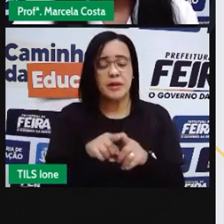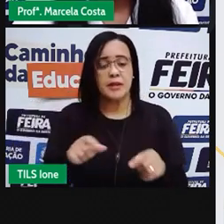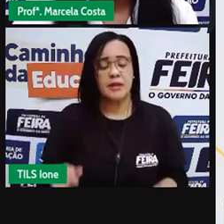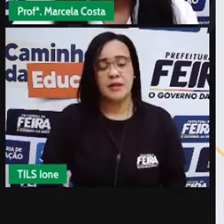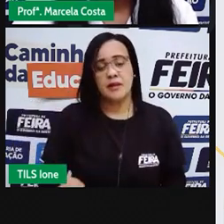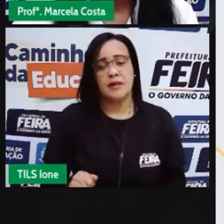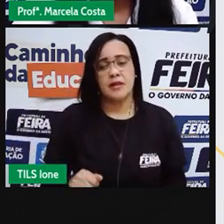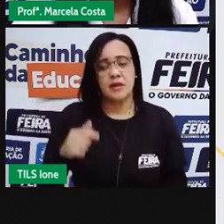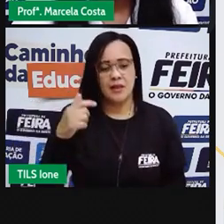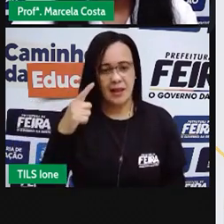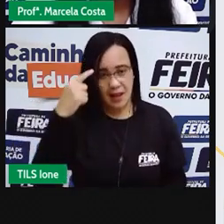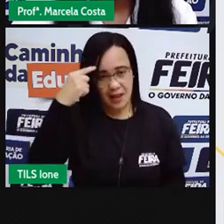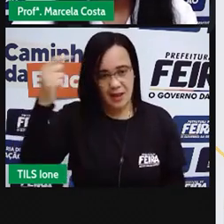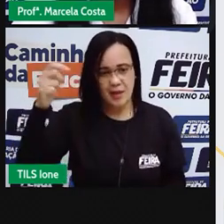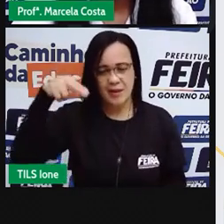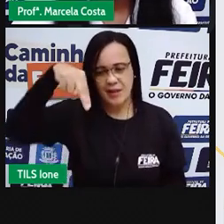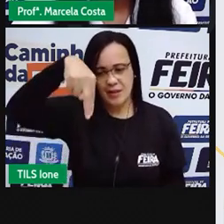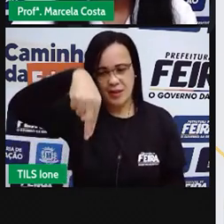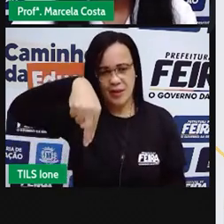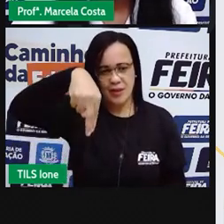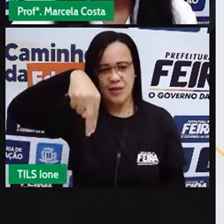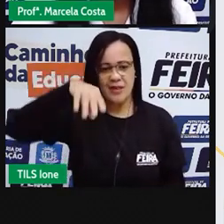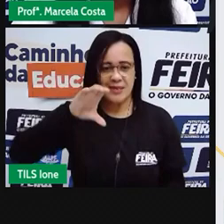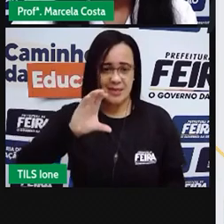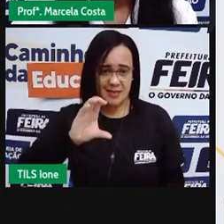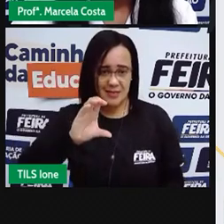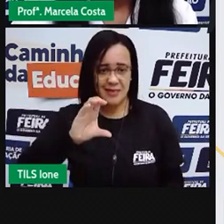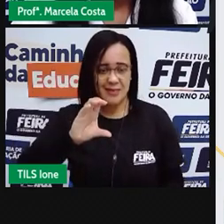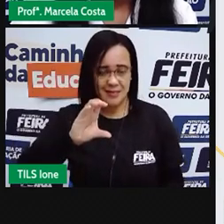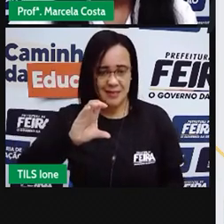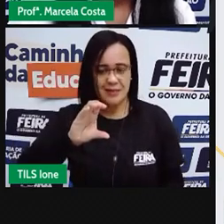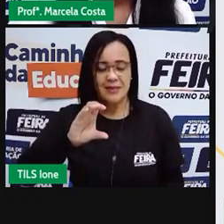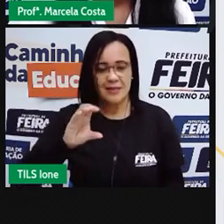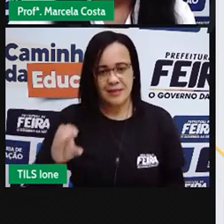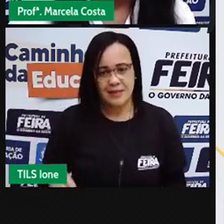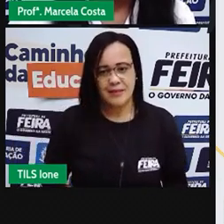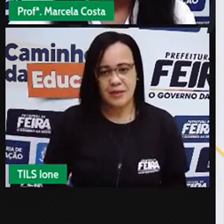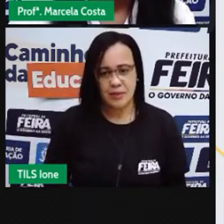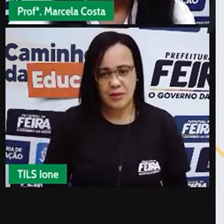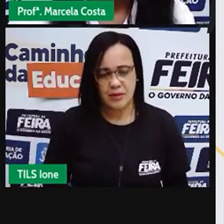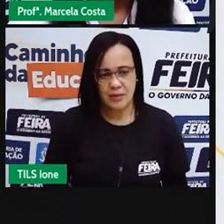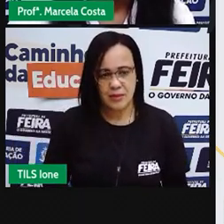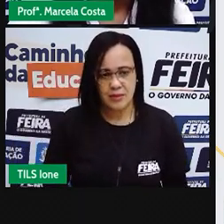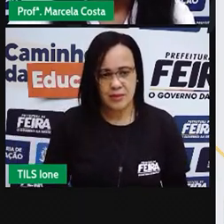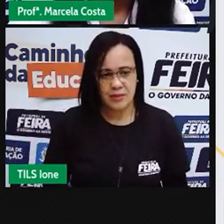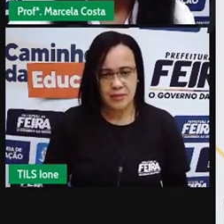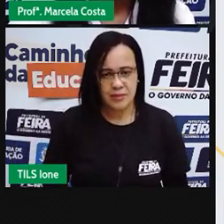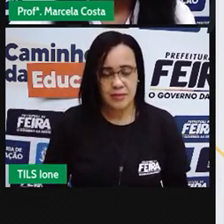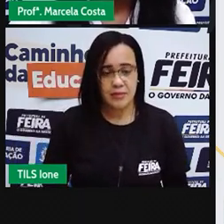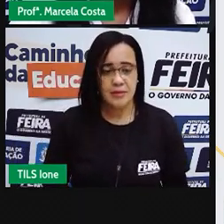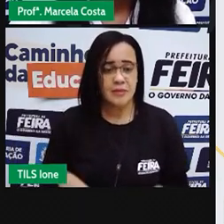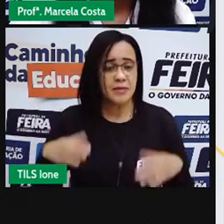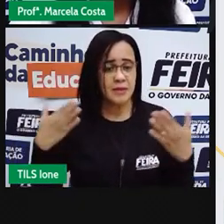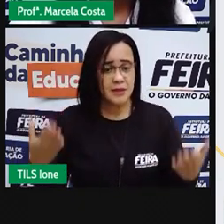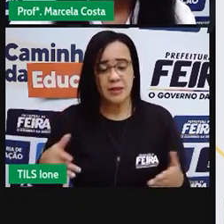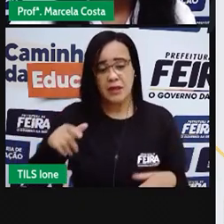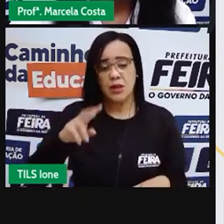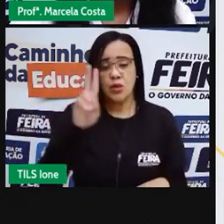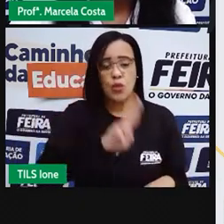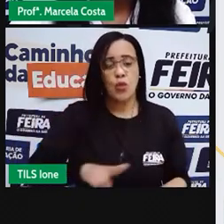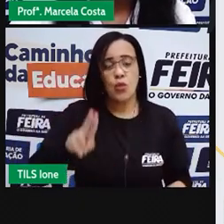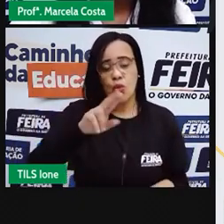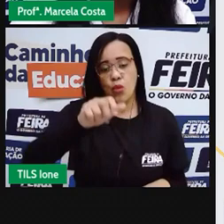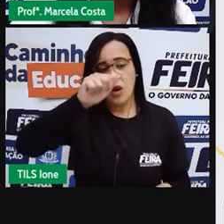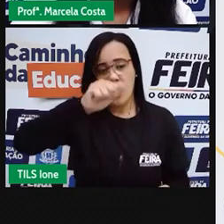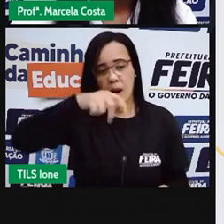Terceira. Olha! Como, usando esse aplicativo, a gente consegue ter uma visão lenta.